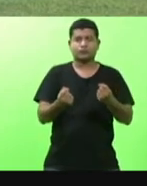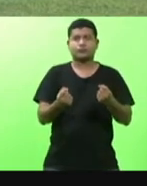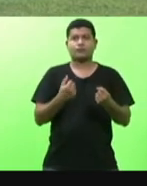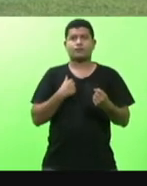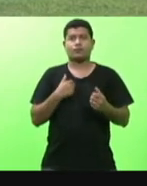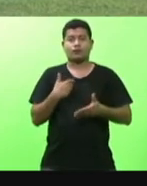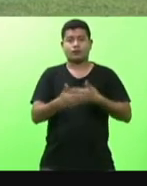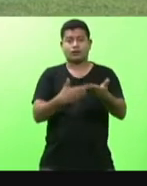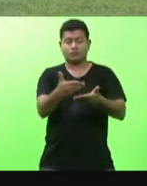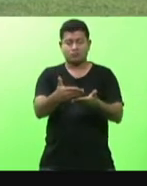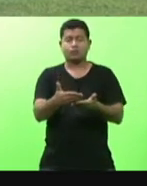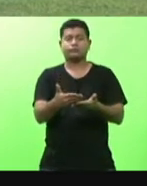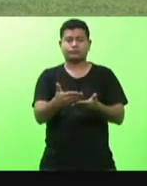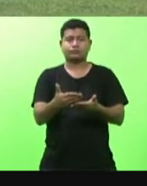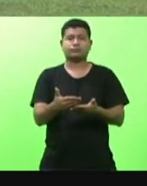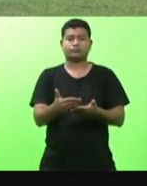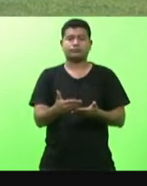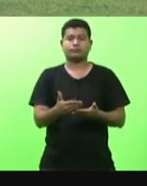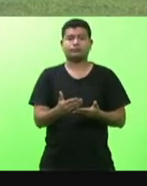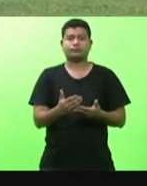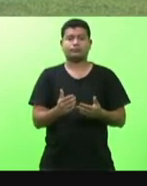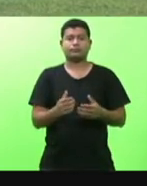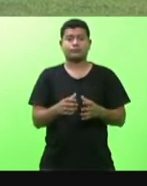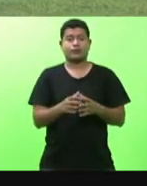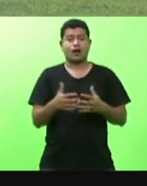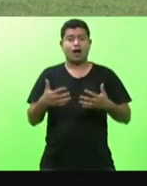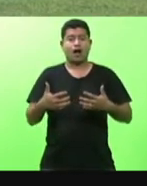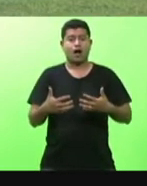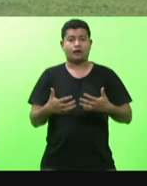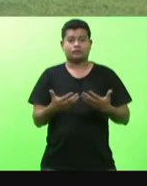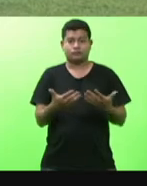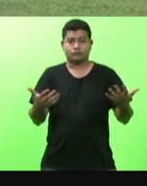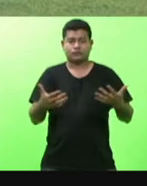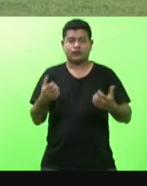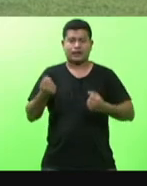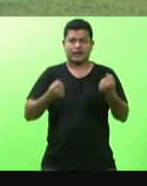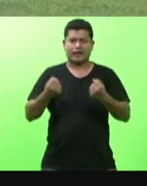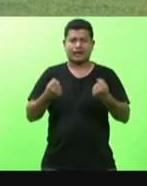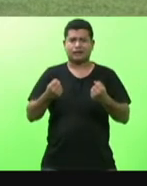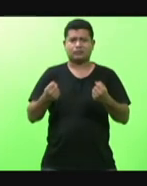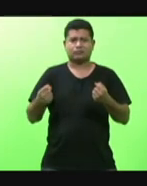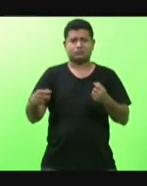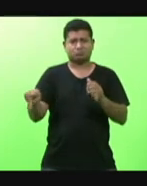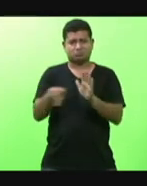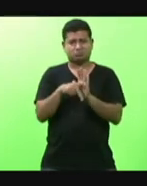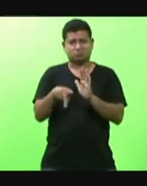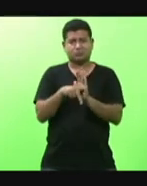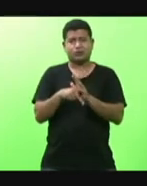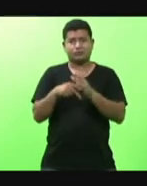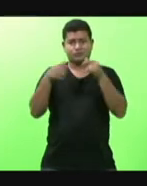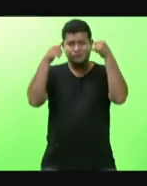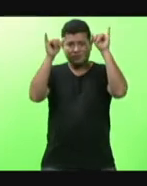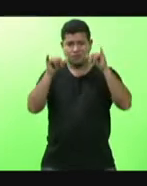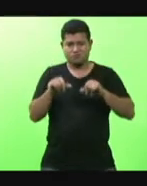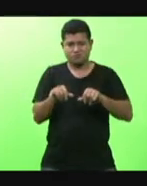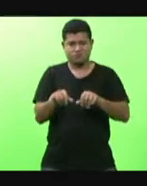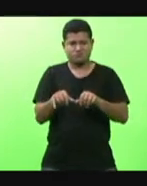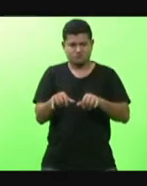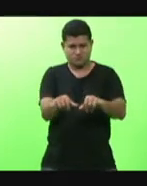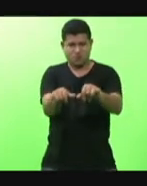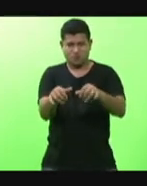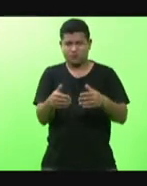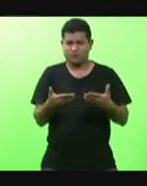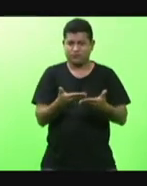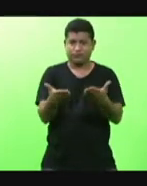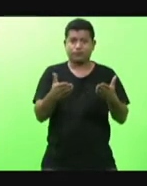partir dali em carros de boi tracionados a boi continuaram até